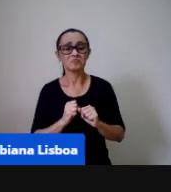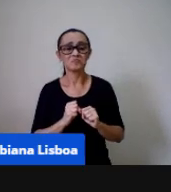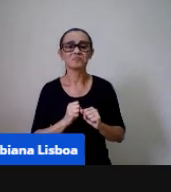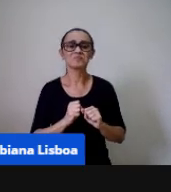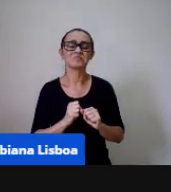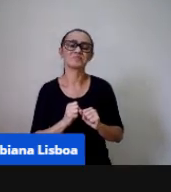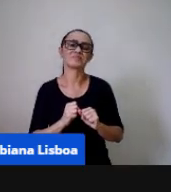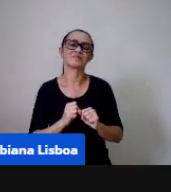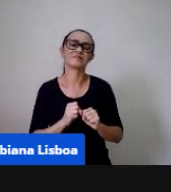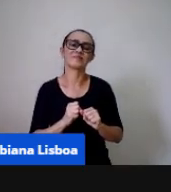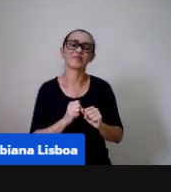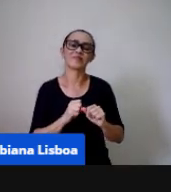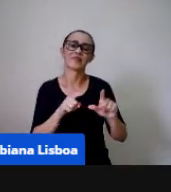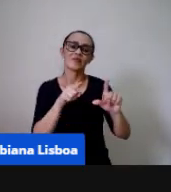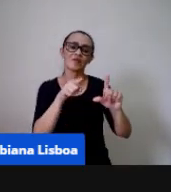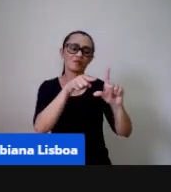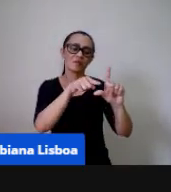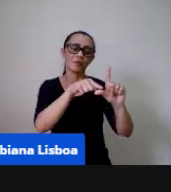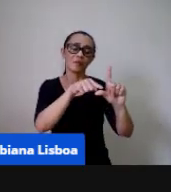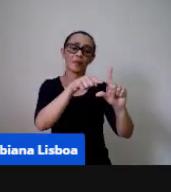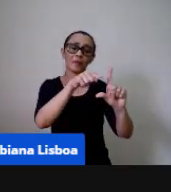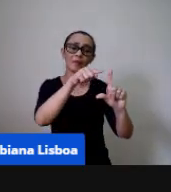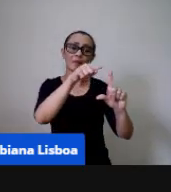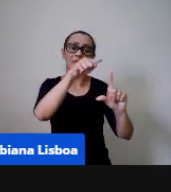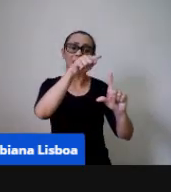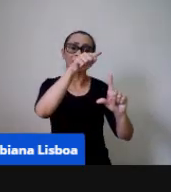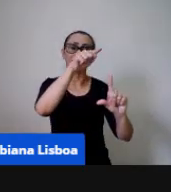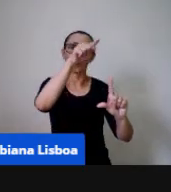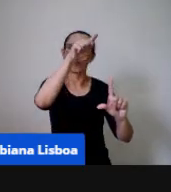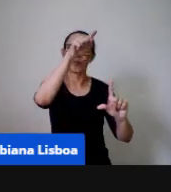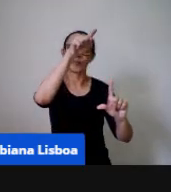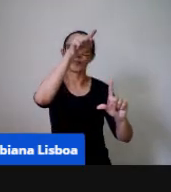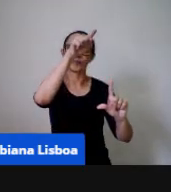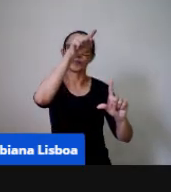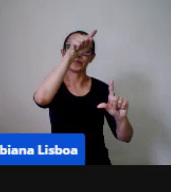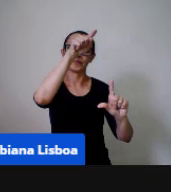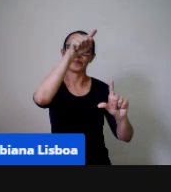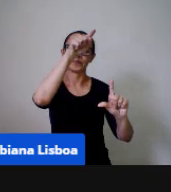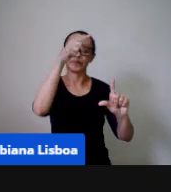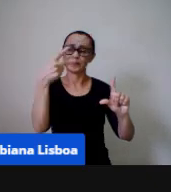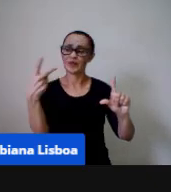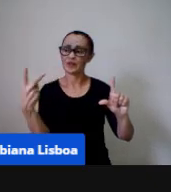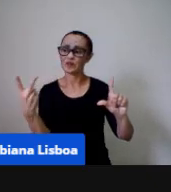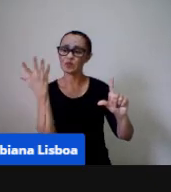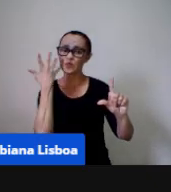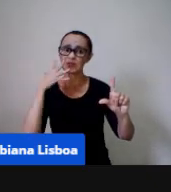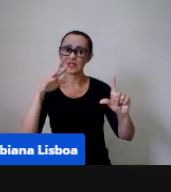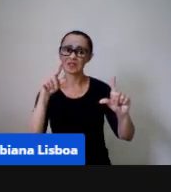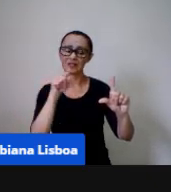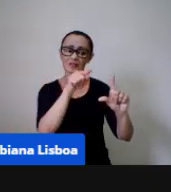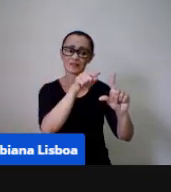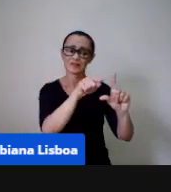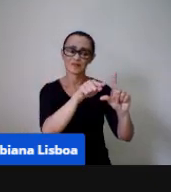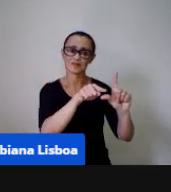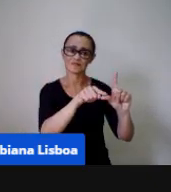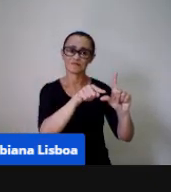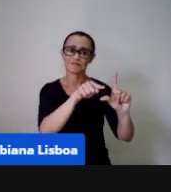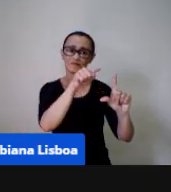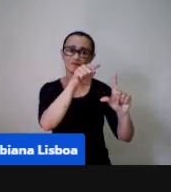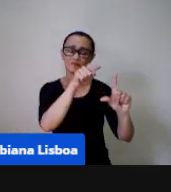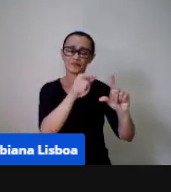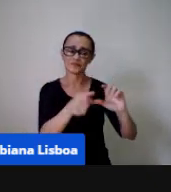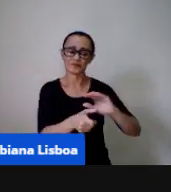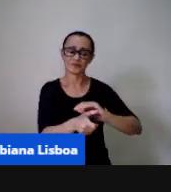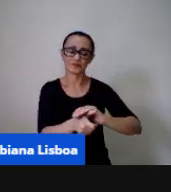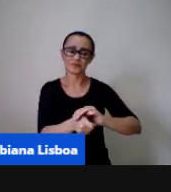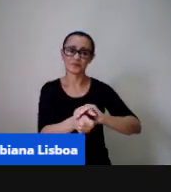uma uma barra maior do que a barra de dois ali de duas crianças só que colocaram ali na tartaruga por exemplo né?